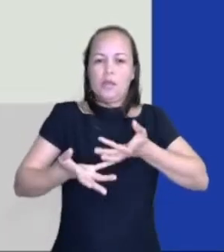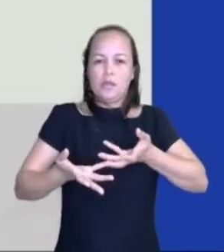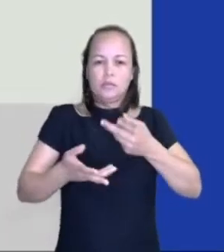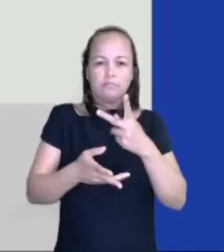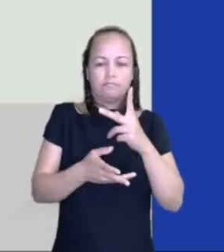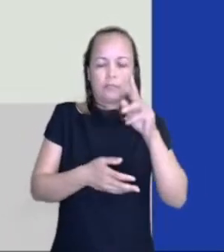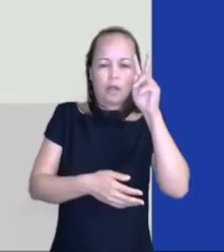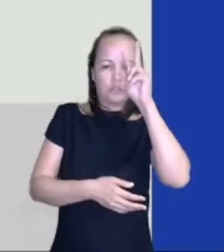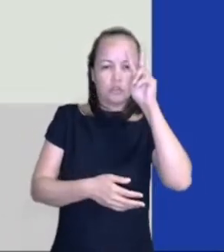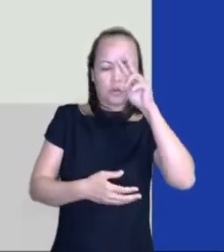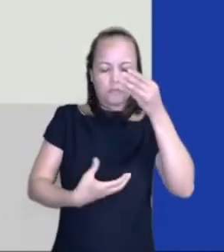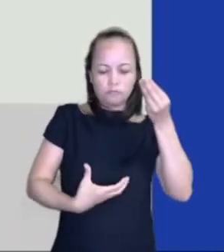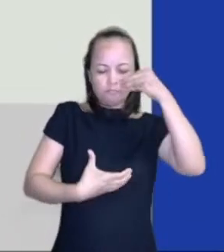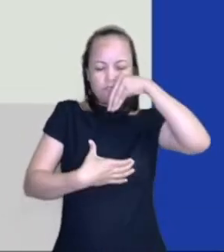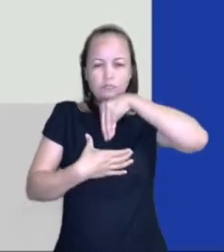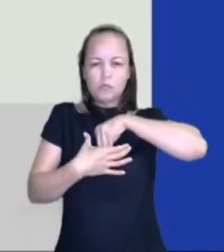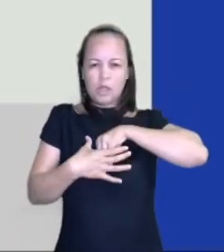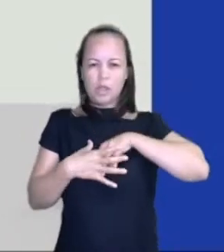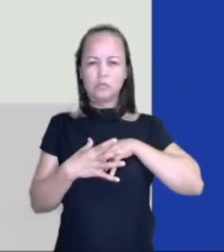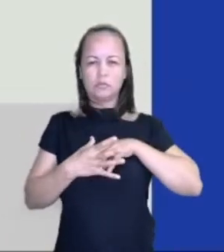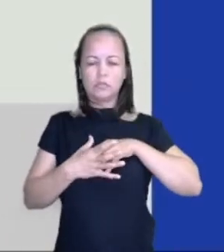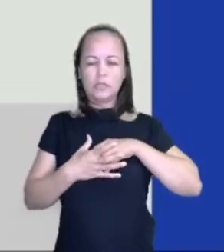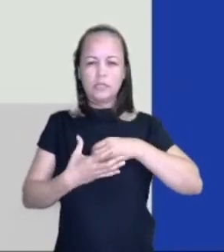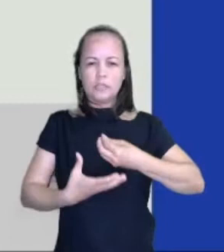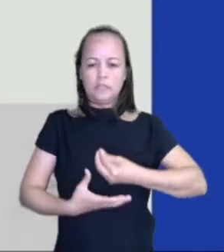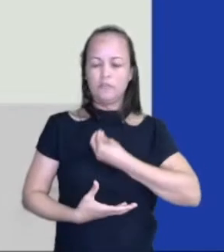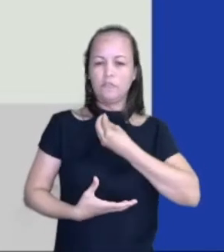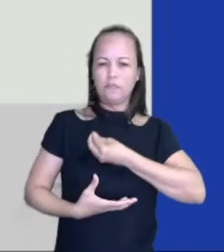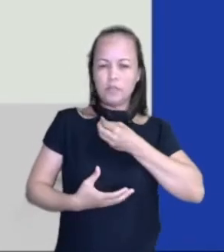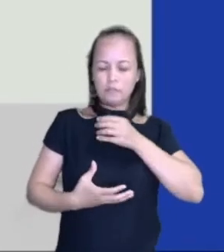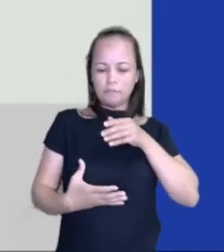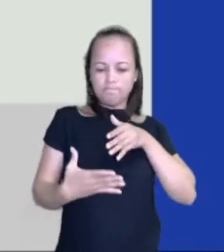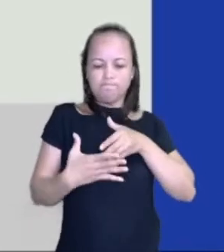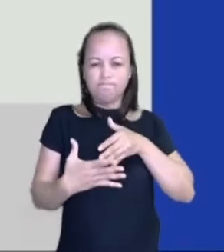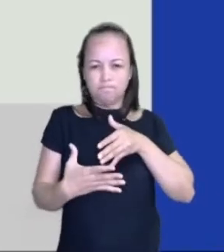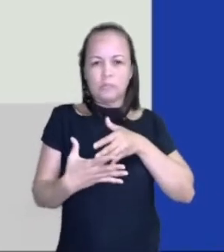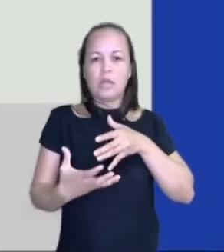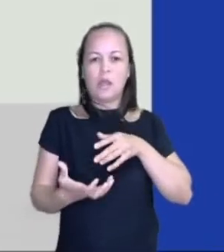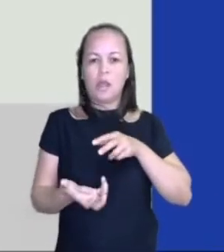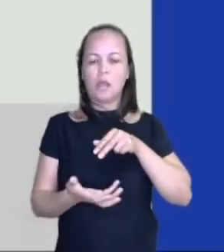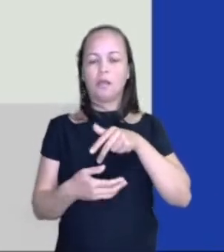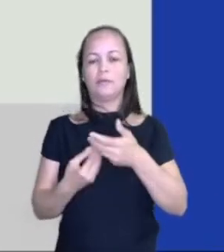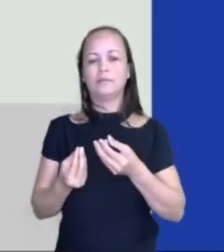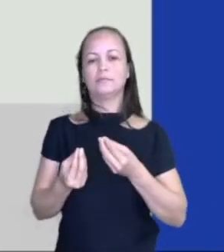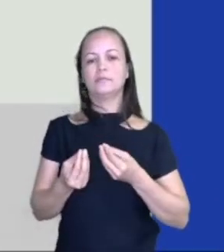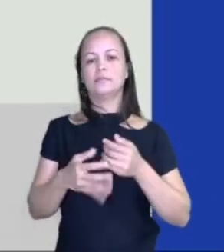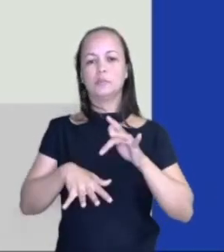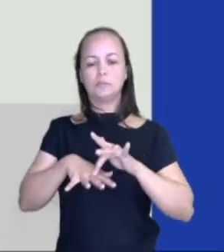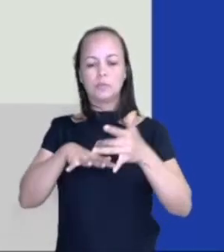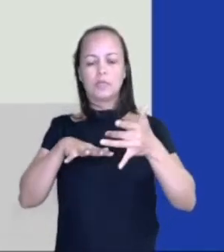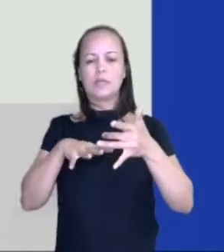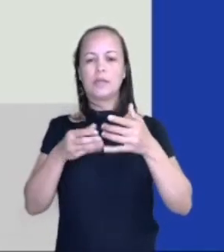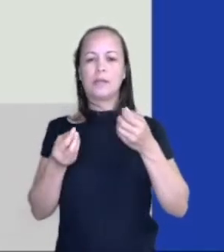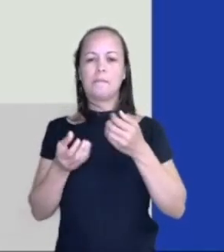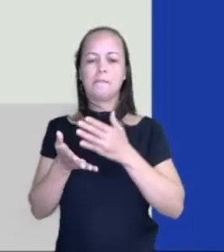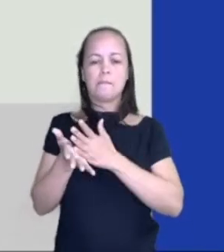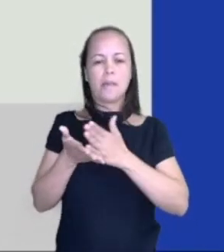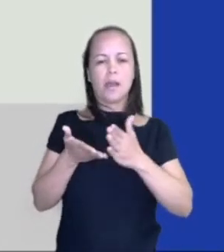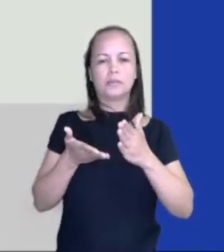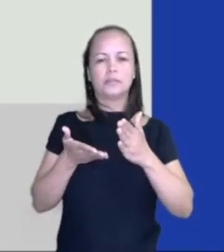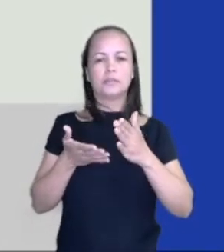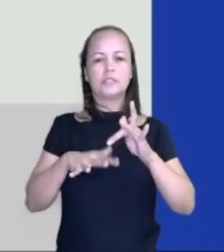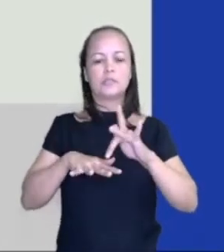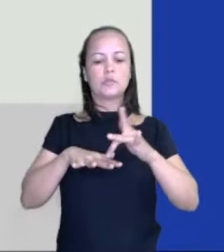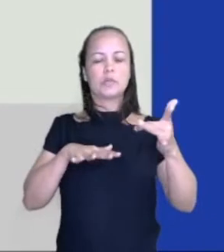você fica, você entra na história e fica também vivendo aquele momento tenso. E aí, passa-se o